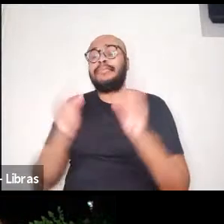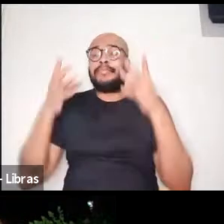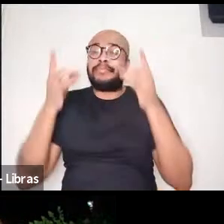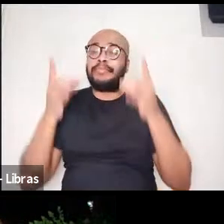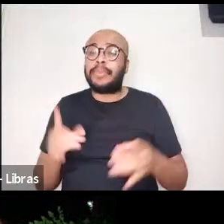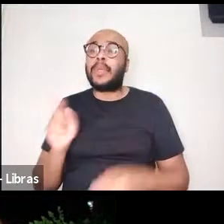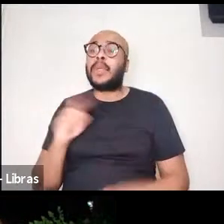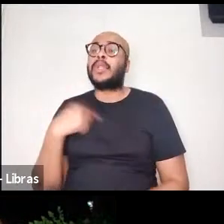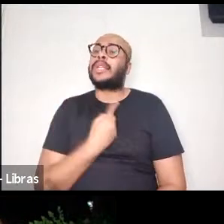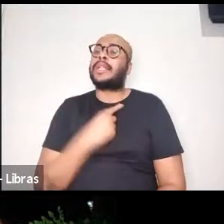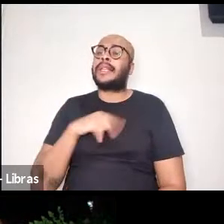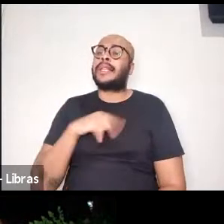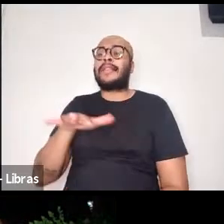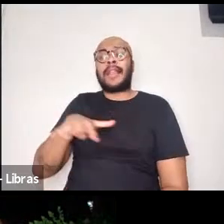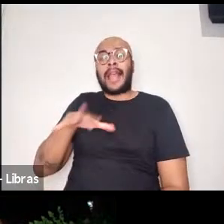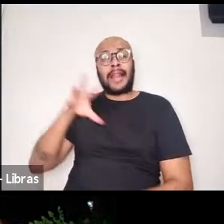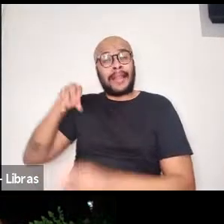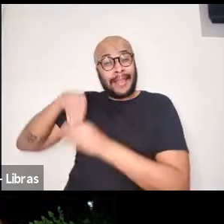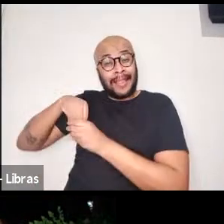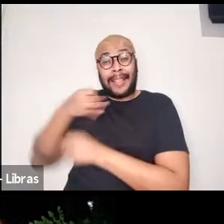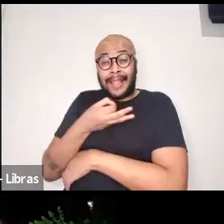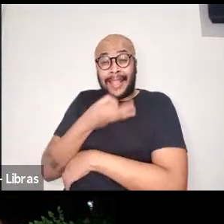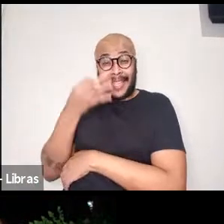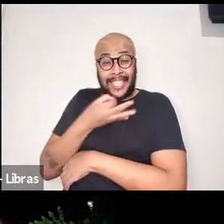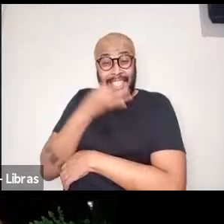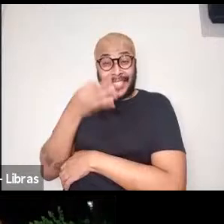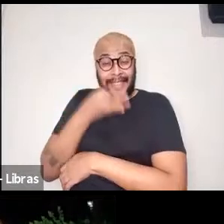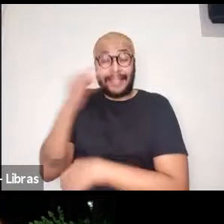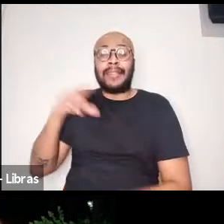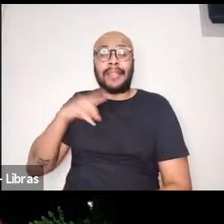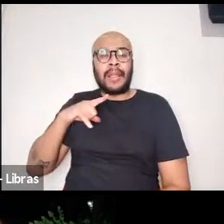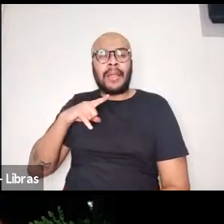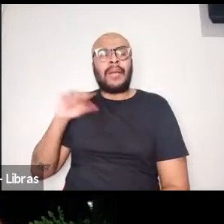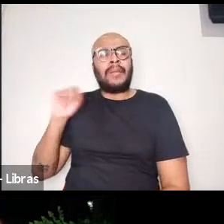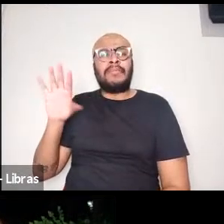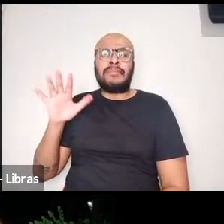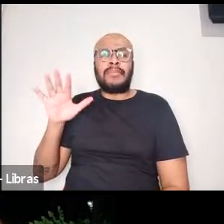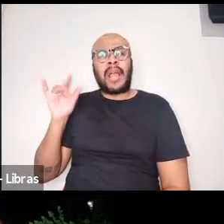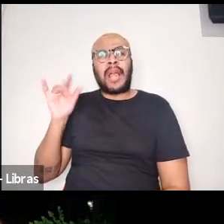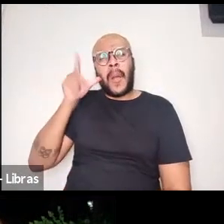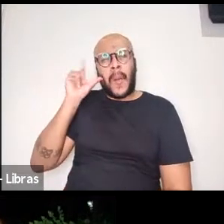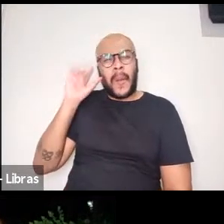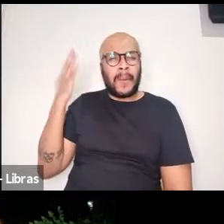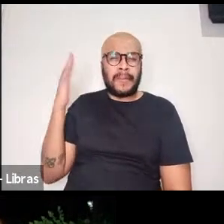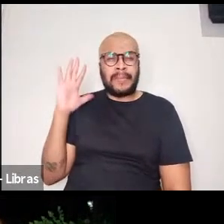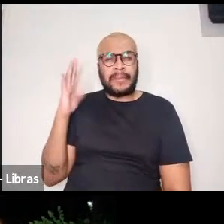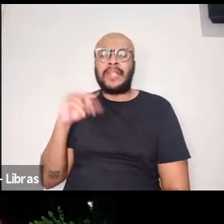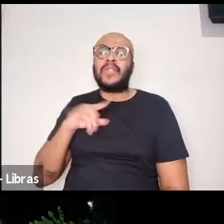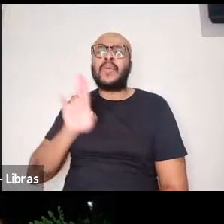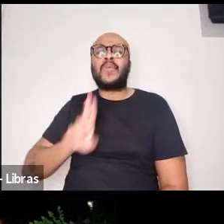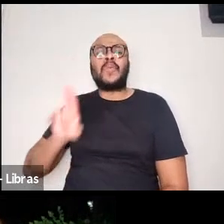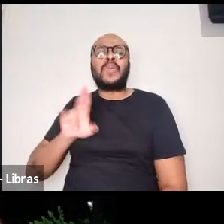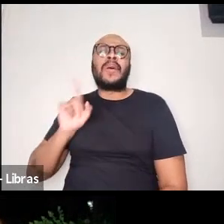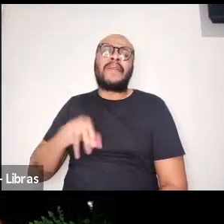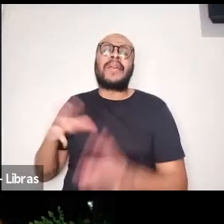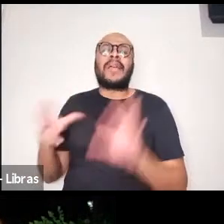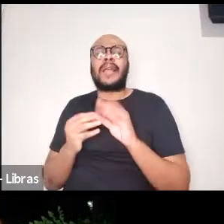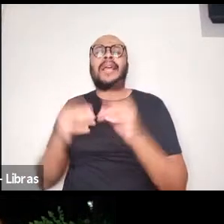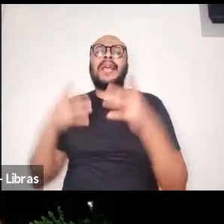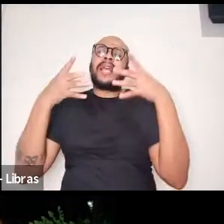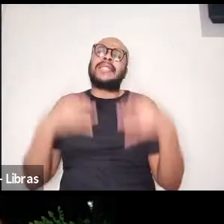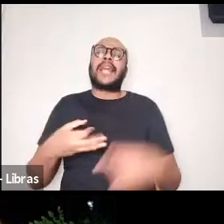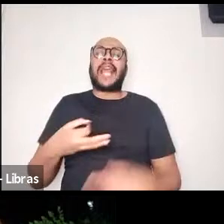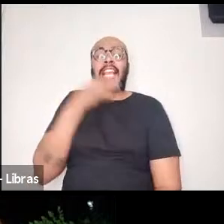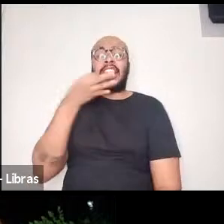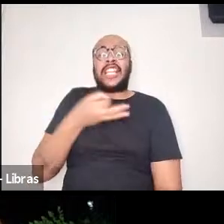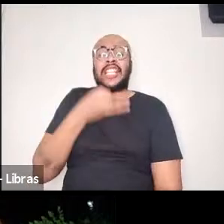gente puxa para a dimensão crítica, e até outro dia a gente usava mesmo destacar que a resenha é a resenha crítica,